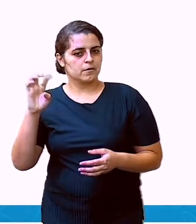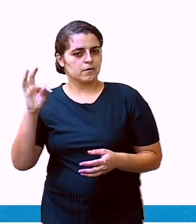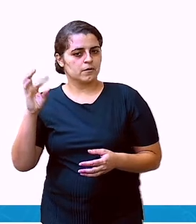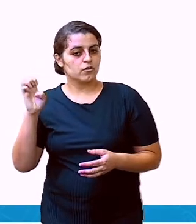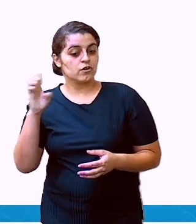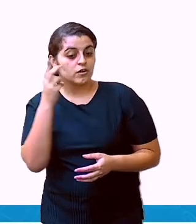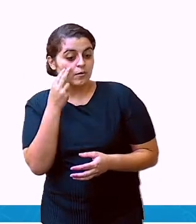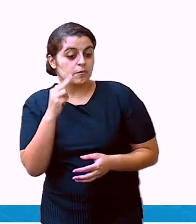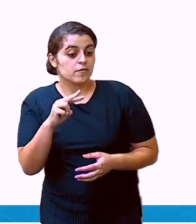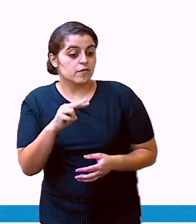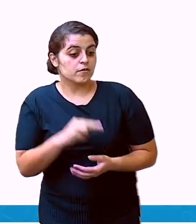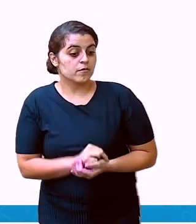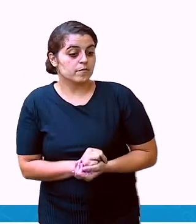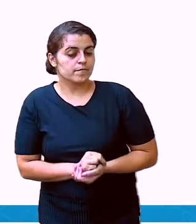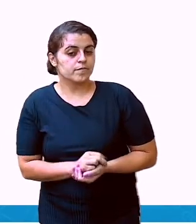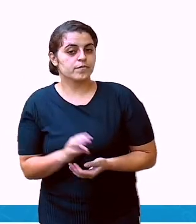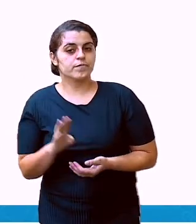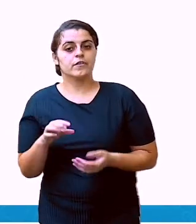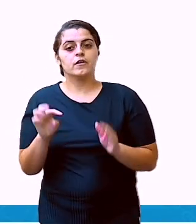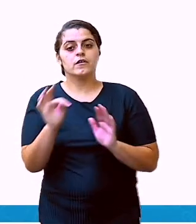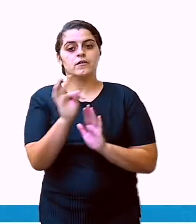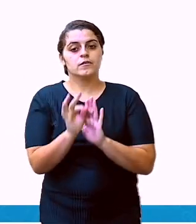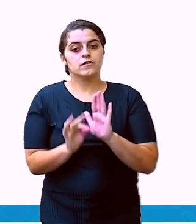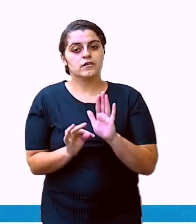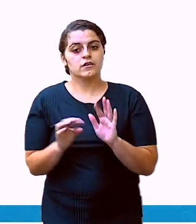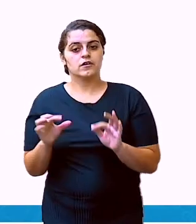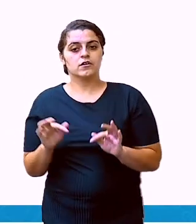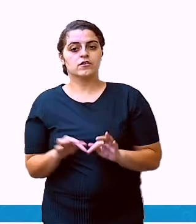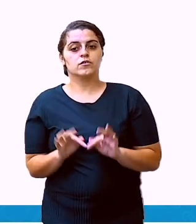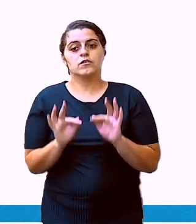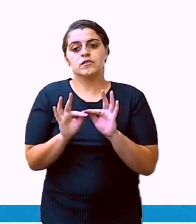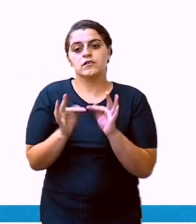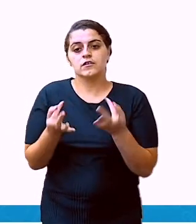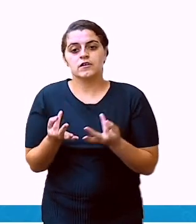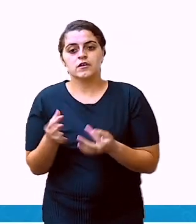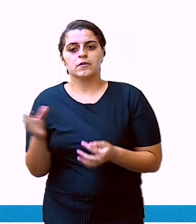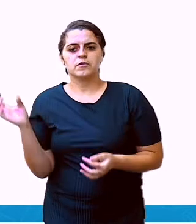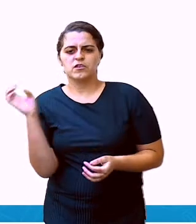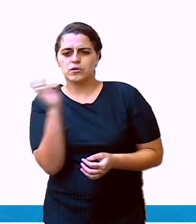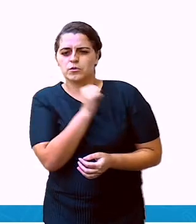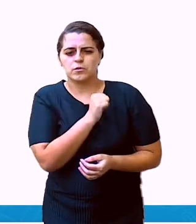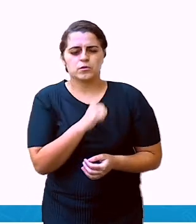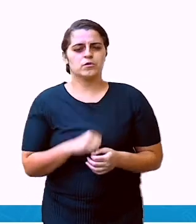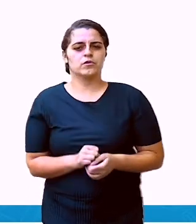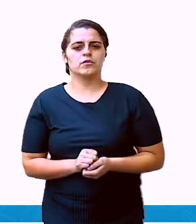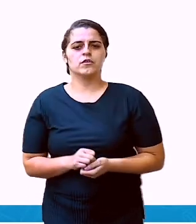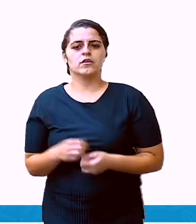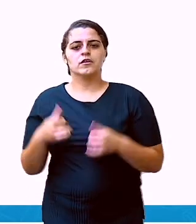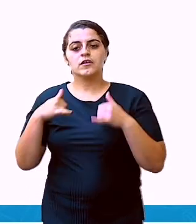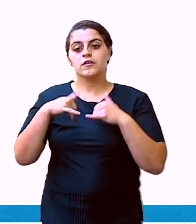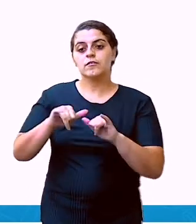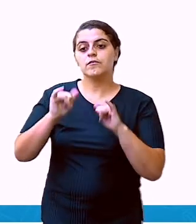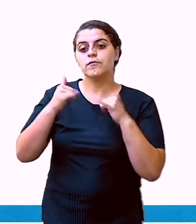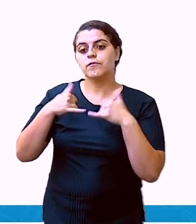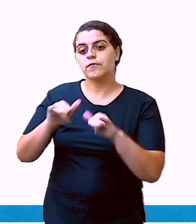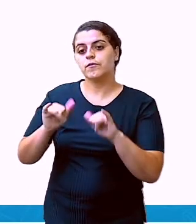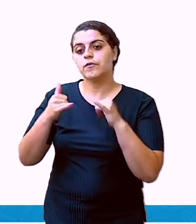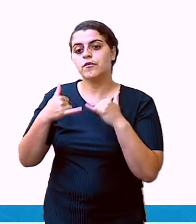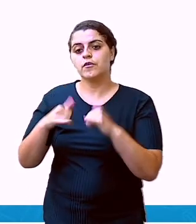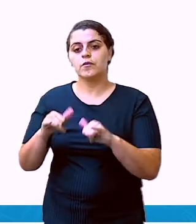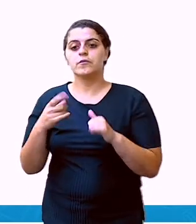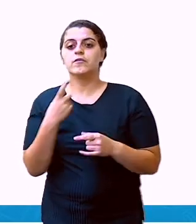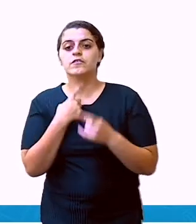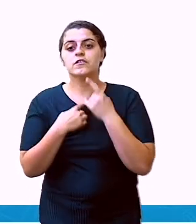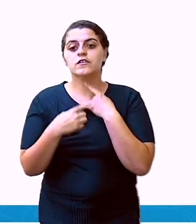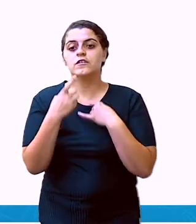visível. Então, o bilhete são textos pequenos. Servem para transmitir uma mensagem